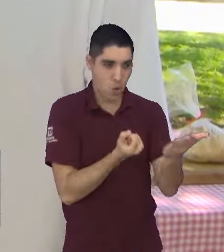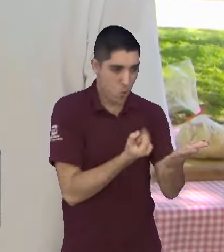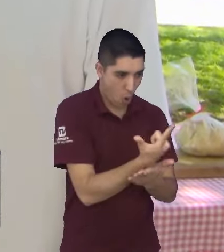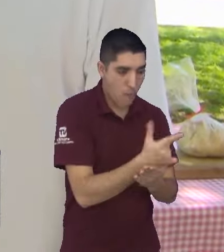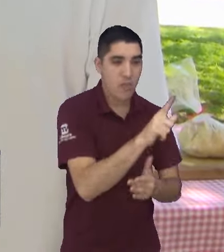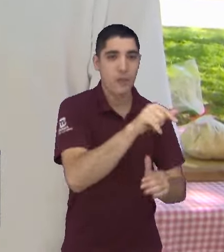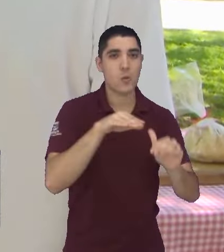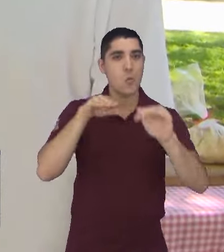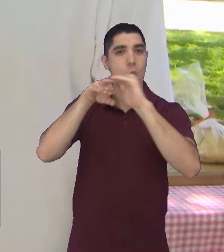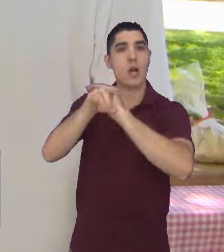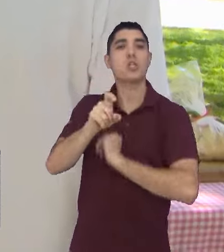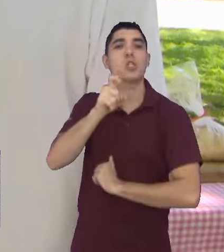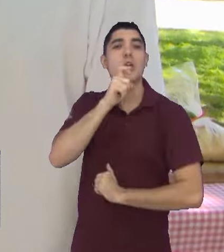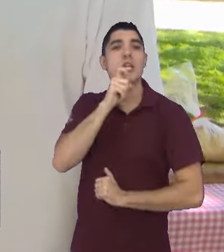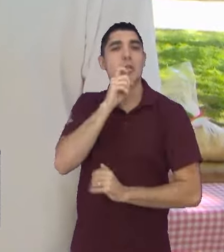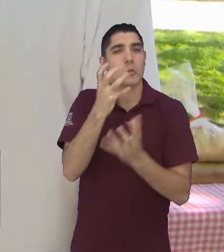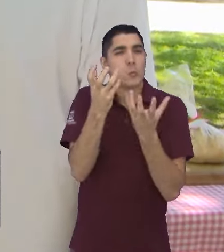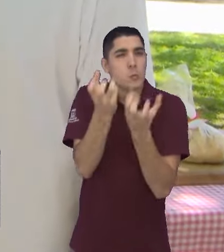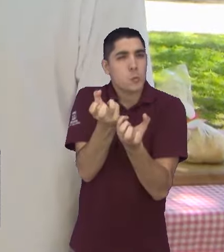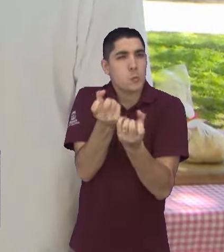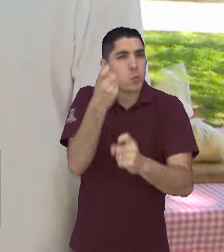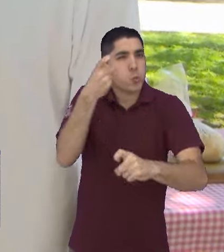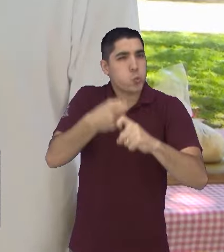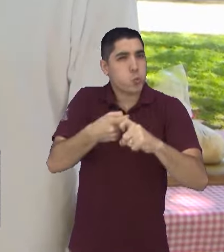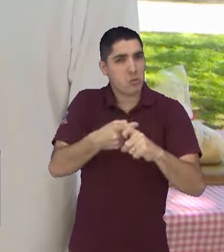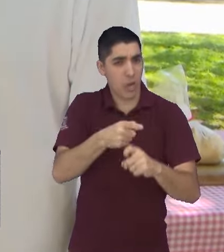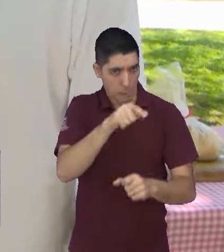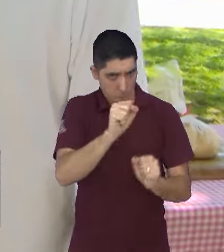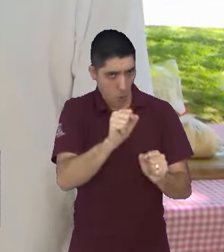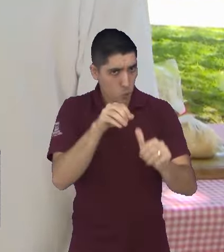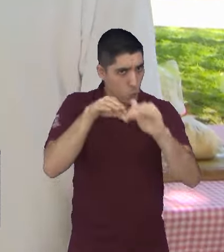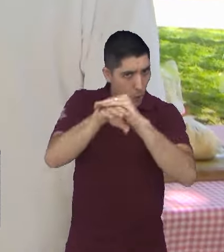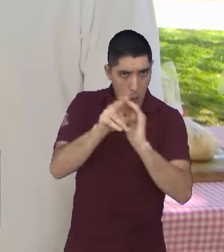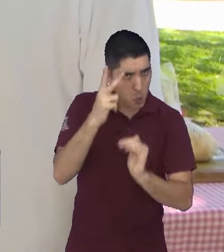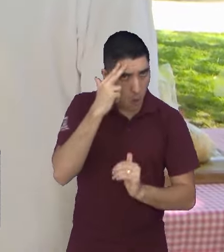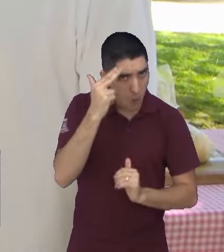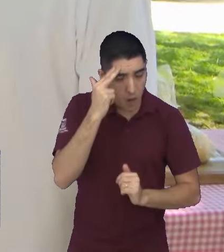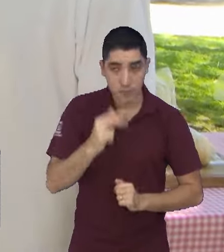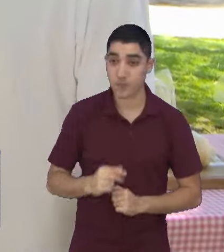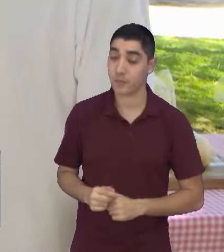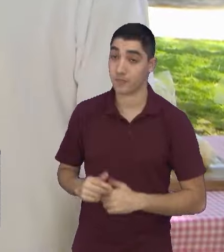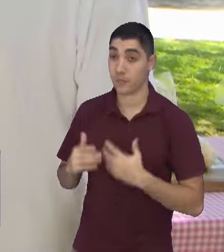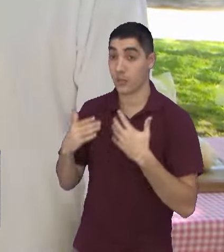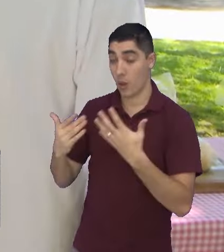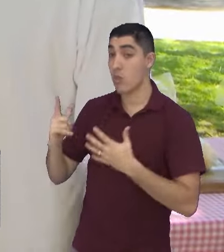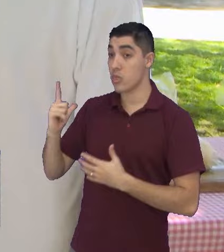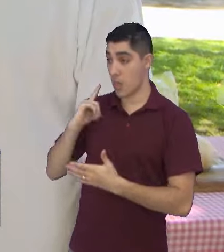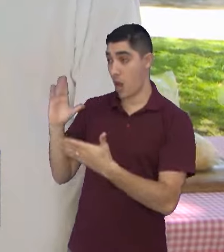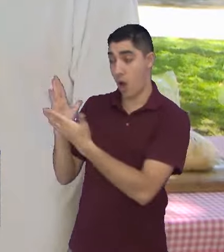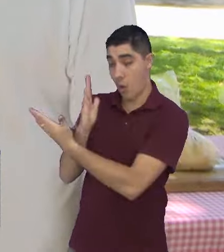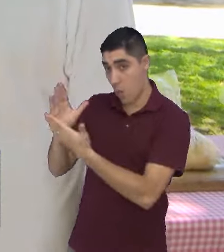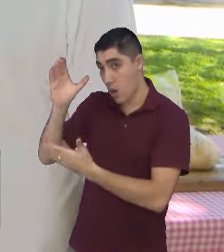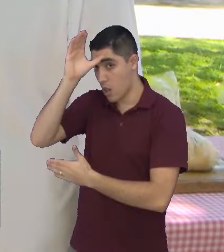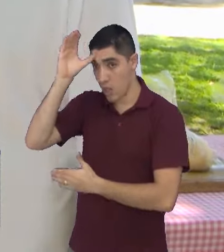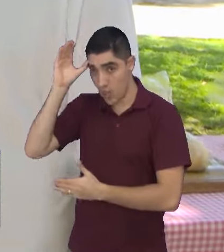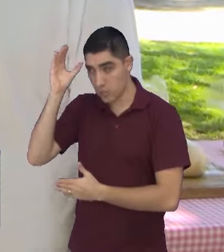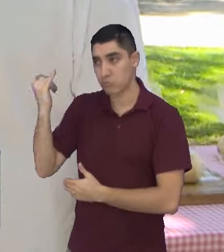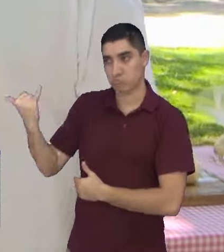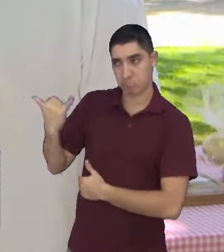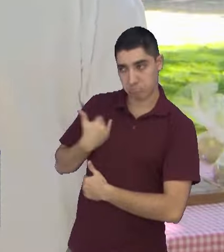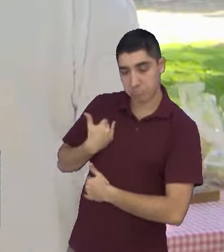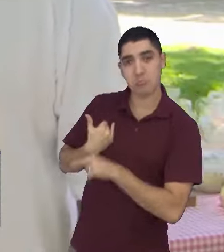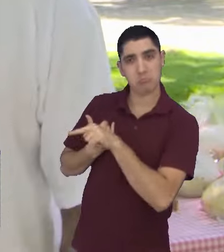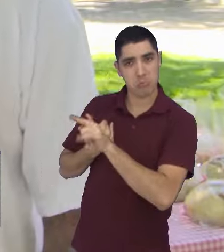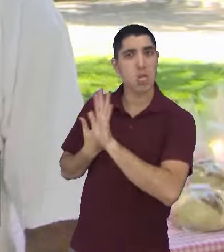pode fazer isso, não tem problema depois no resultado final? Então, eu tenho clientes que já me dão esse feedback falando